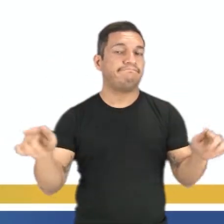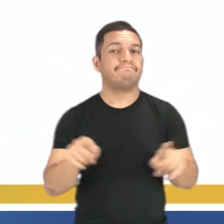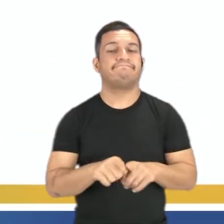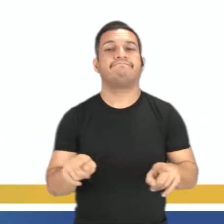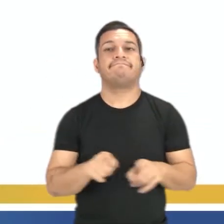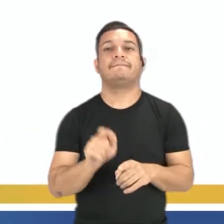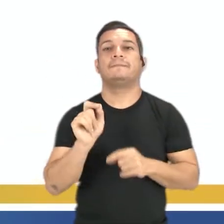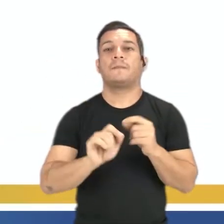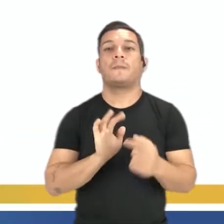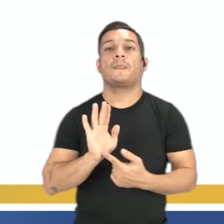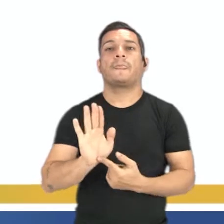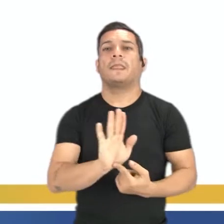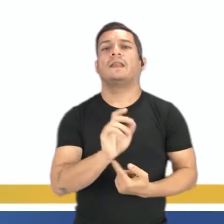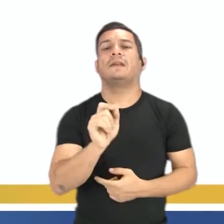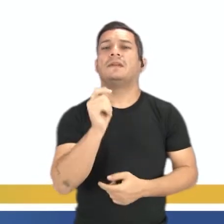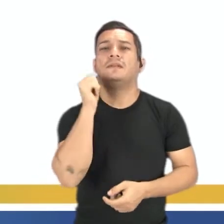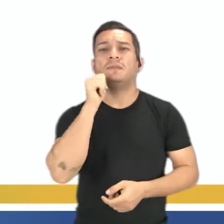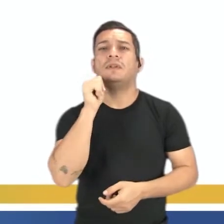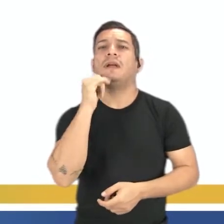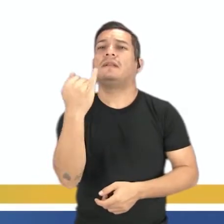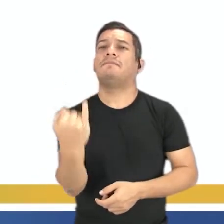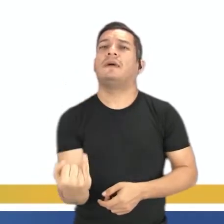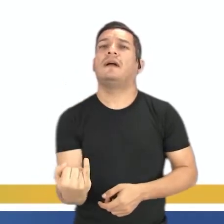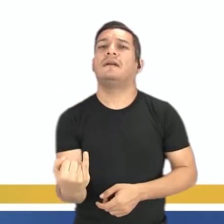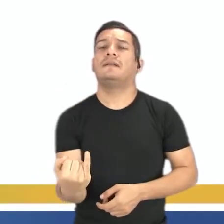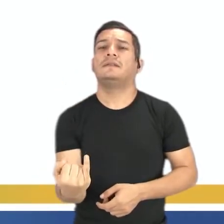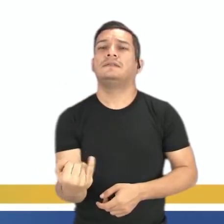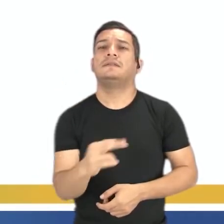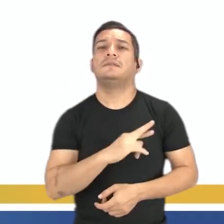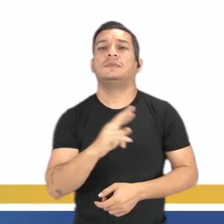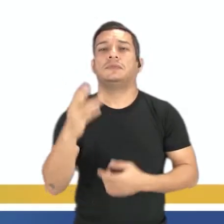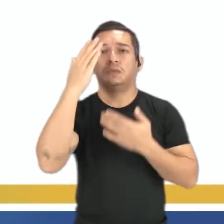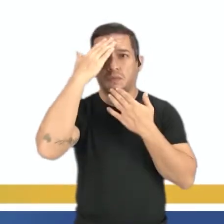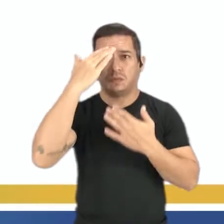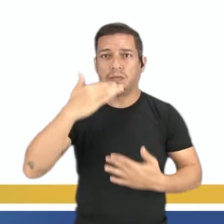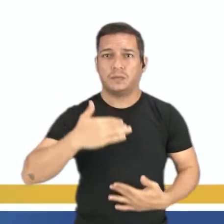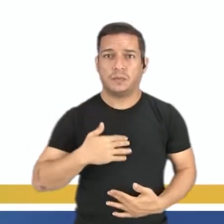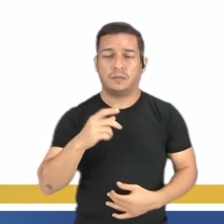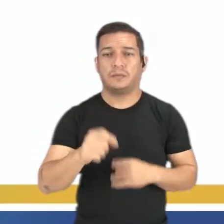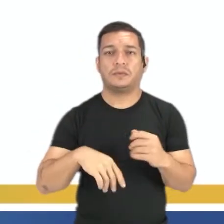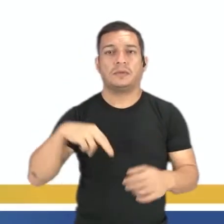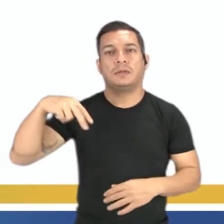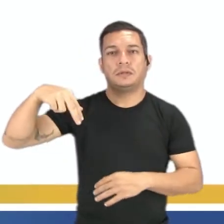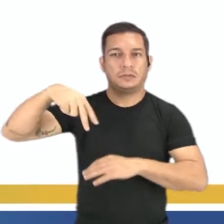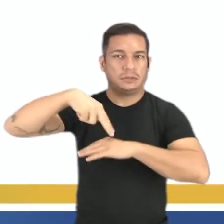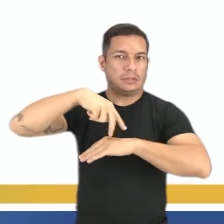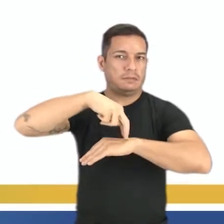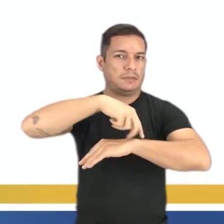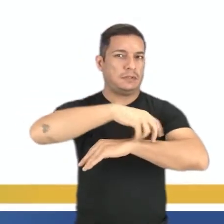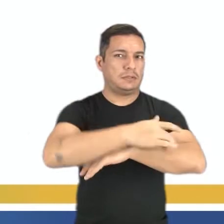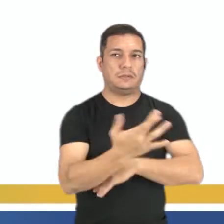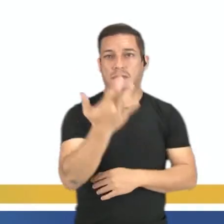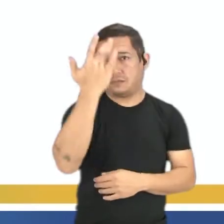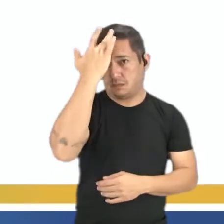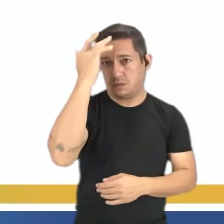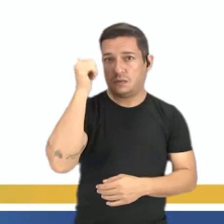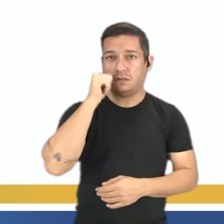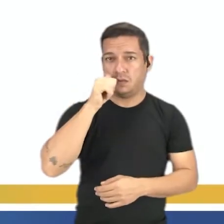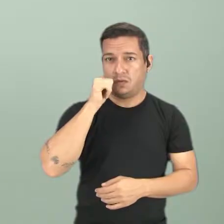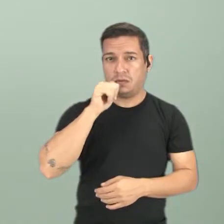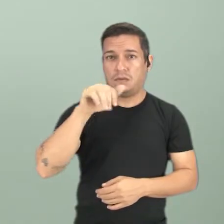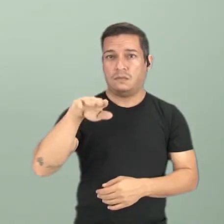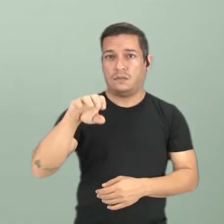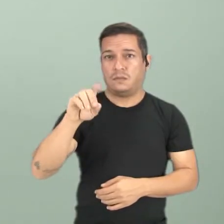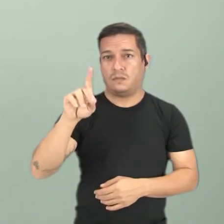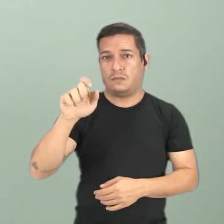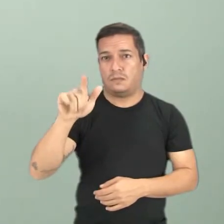trazer essa contradição de mulheres magras, né? Que representa aquele corpo visto nas passarelas, né? Das modelos, ok?